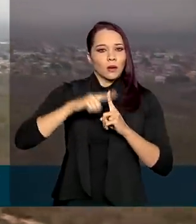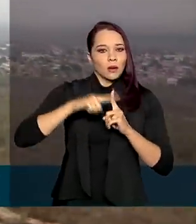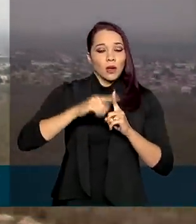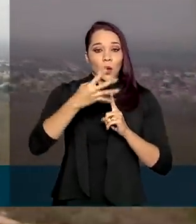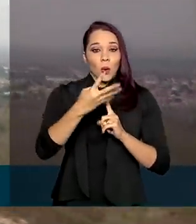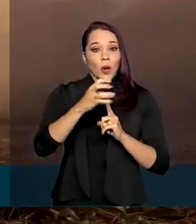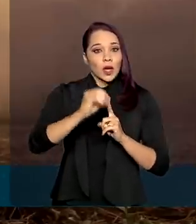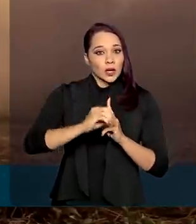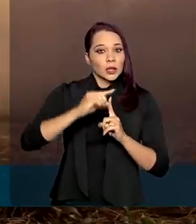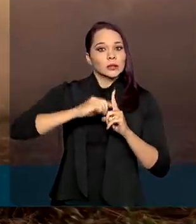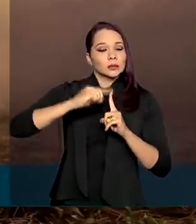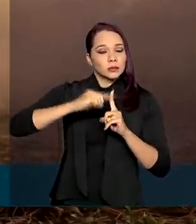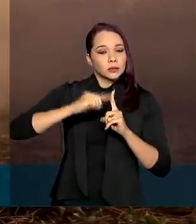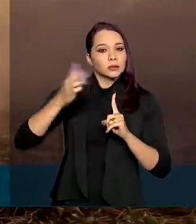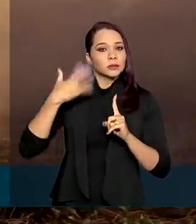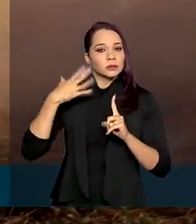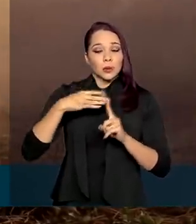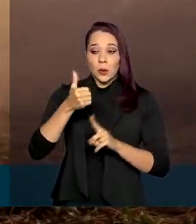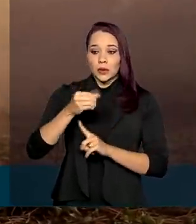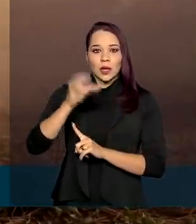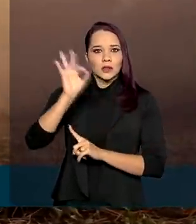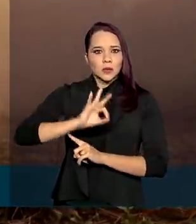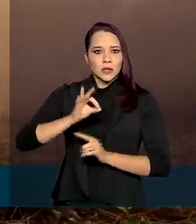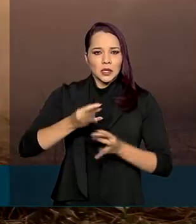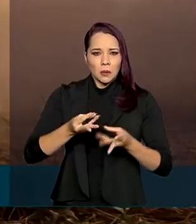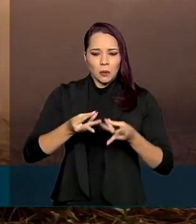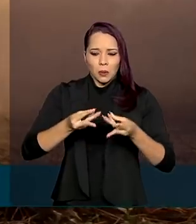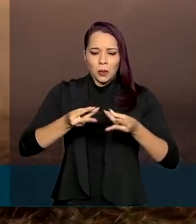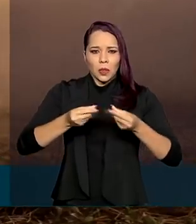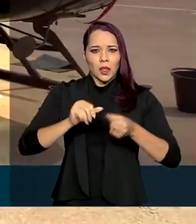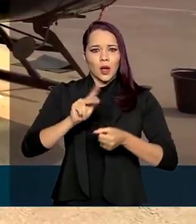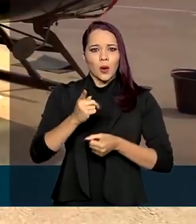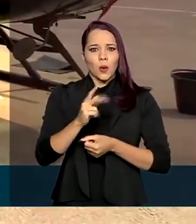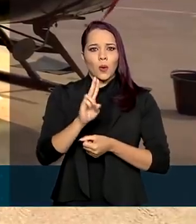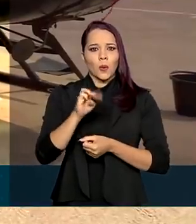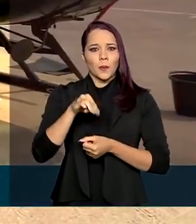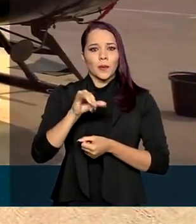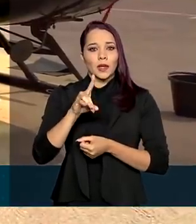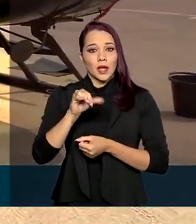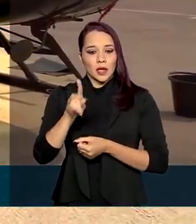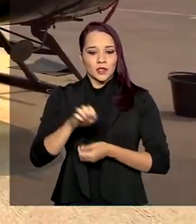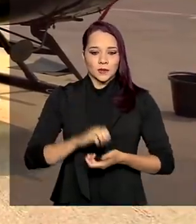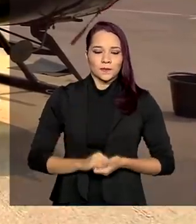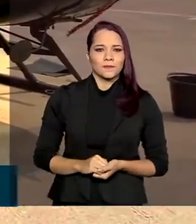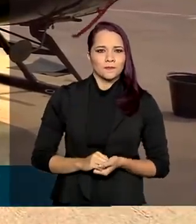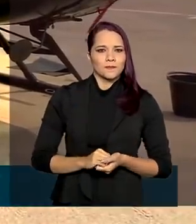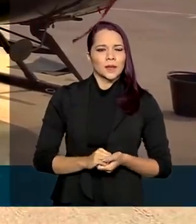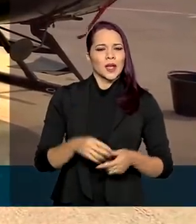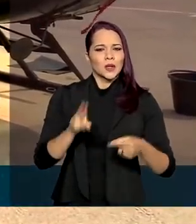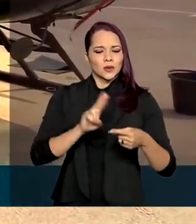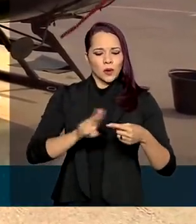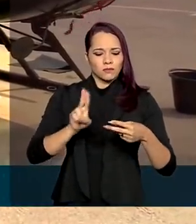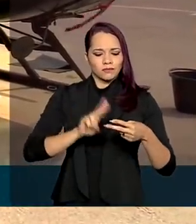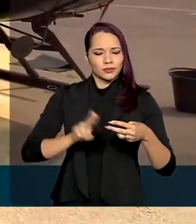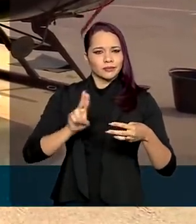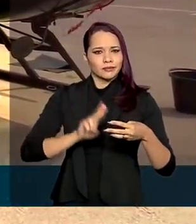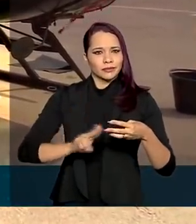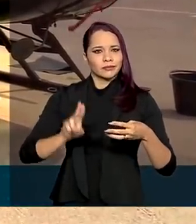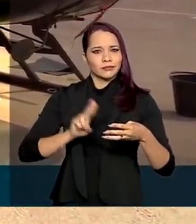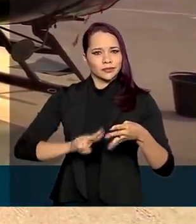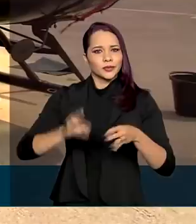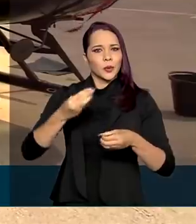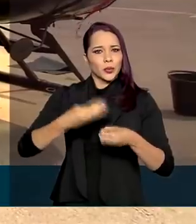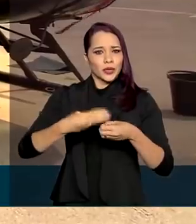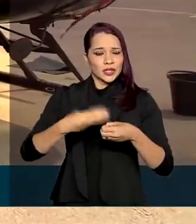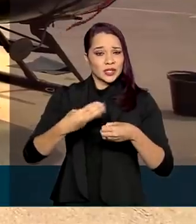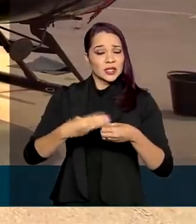40 graus, com 10% de umidade. Poconé, Barão de Melgaço e Cáceres são